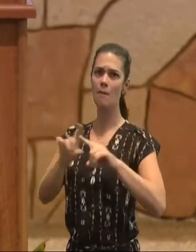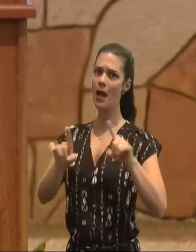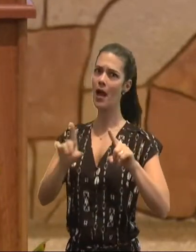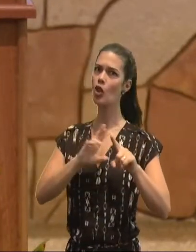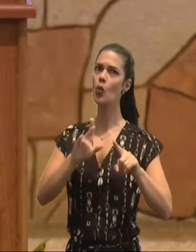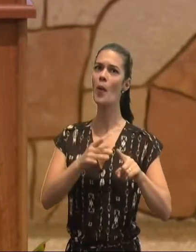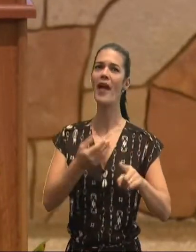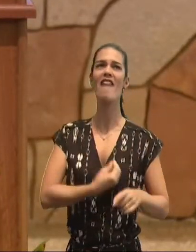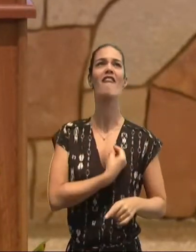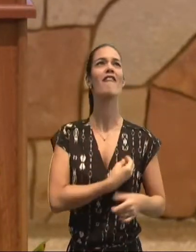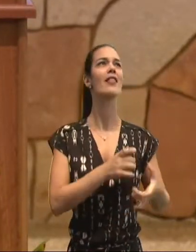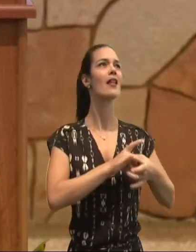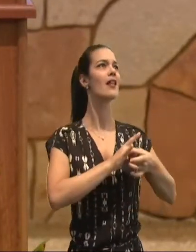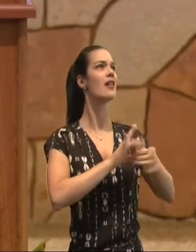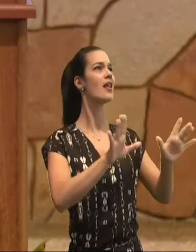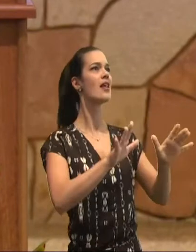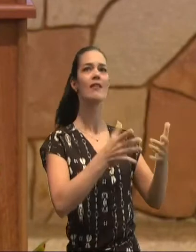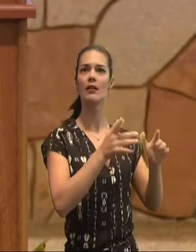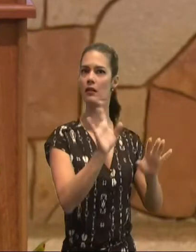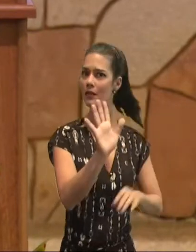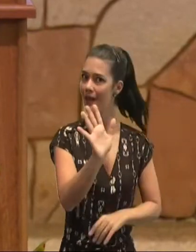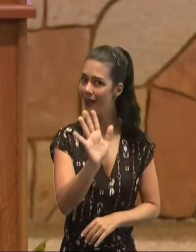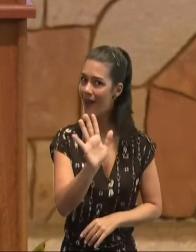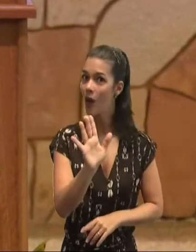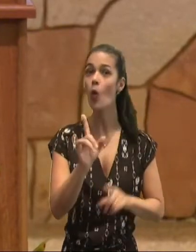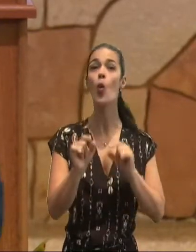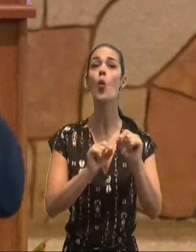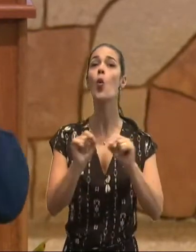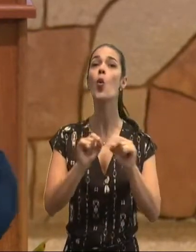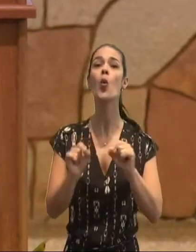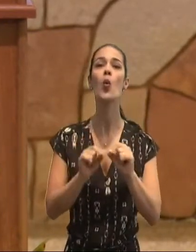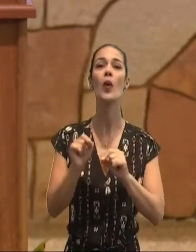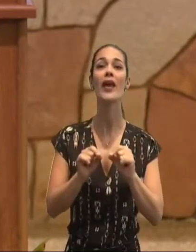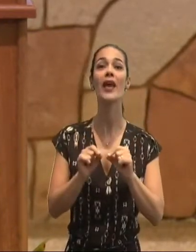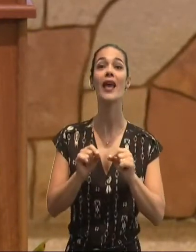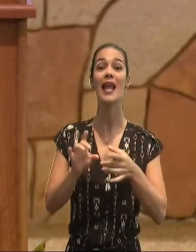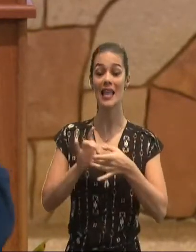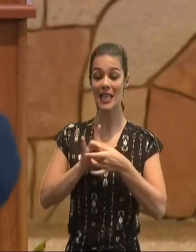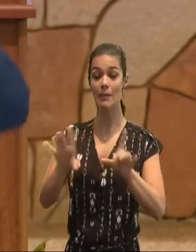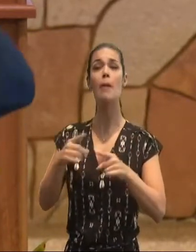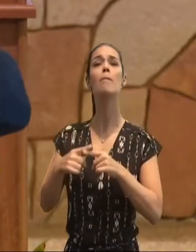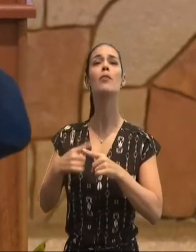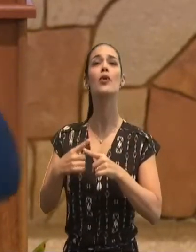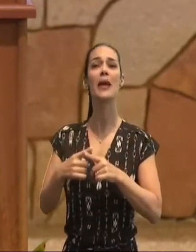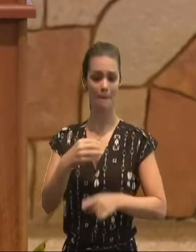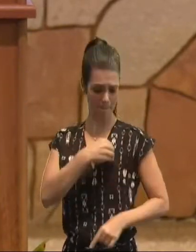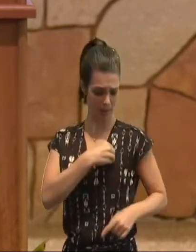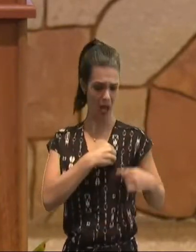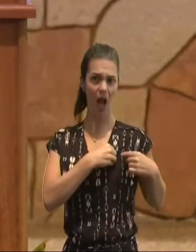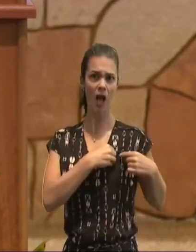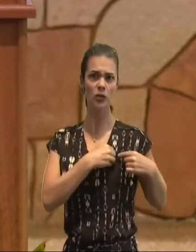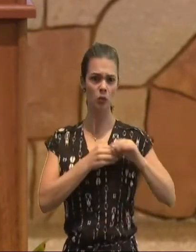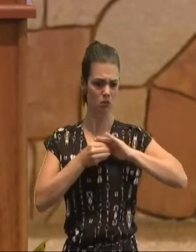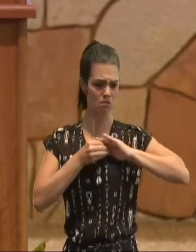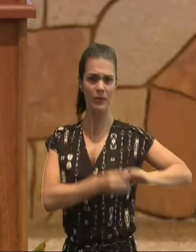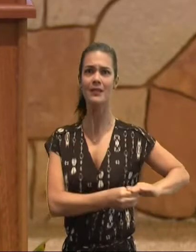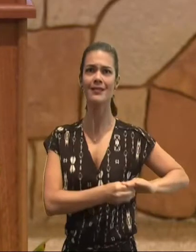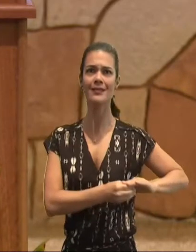coisas, não, a liberdade, que nós temos, em Jesus, é de dizer, não, para o pecado, que está em nós,